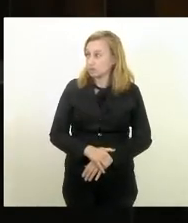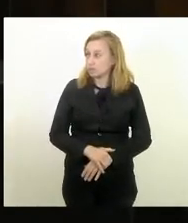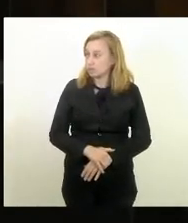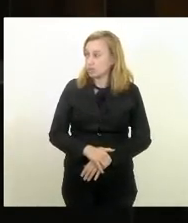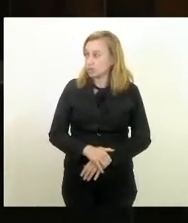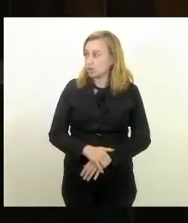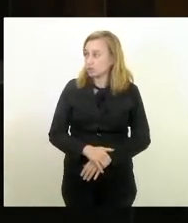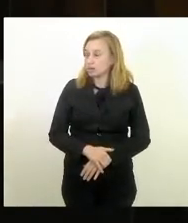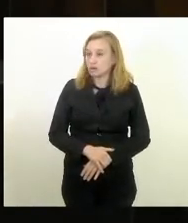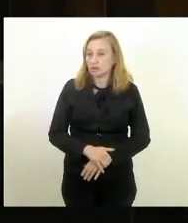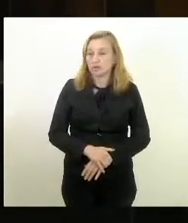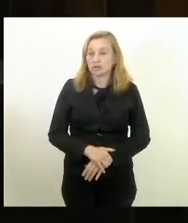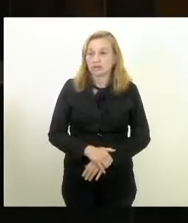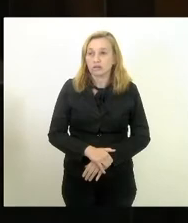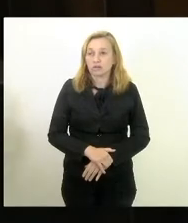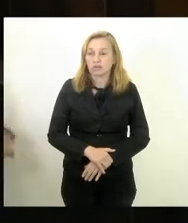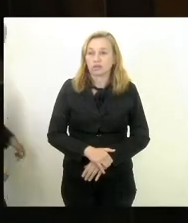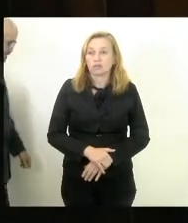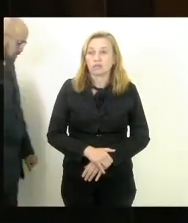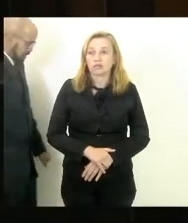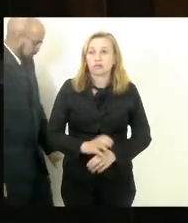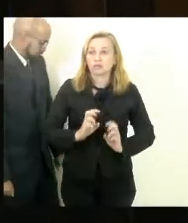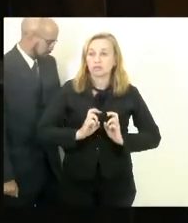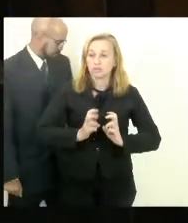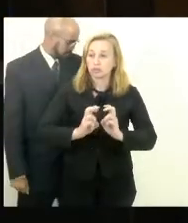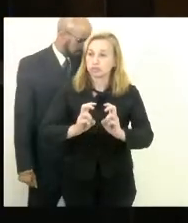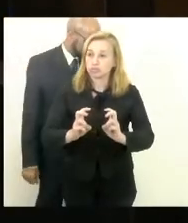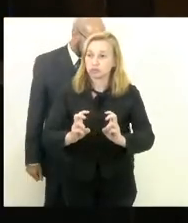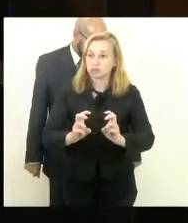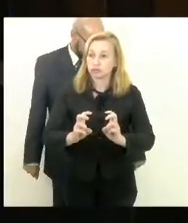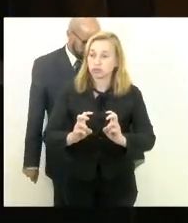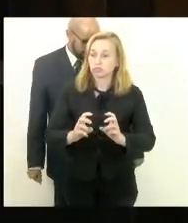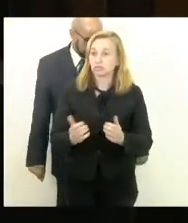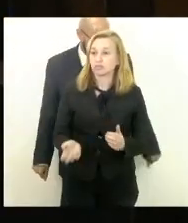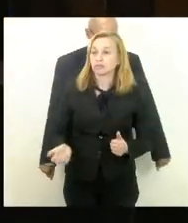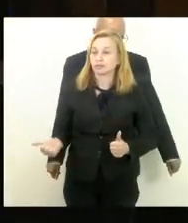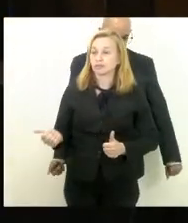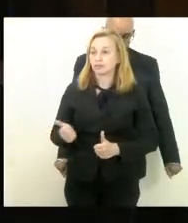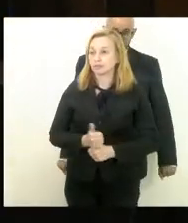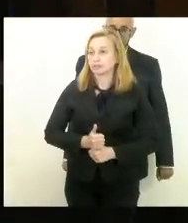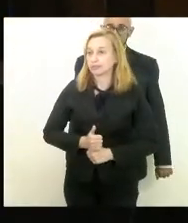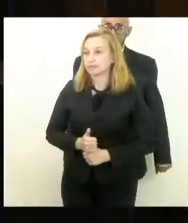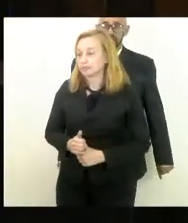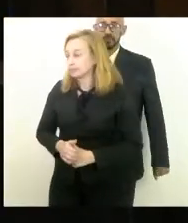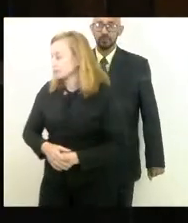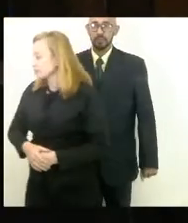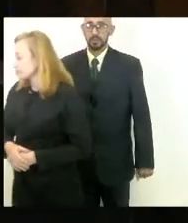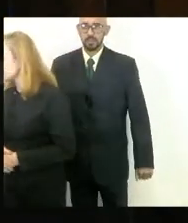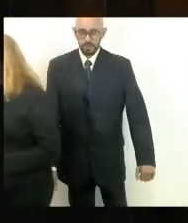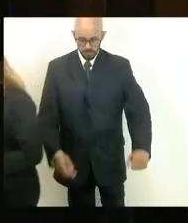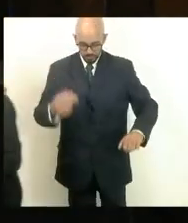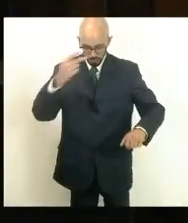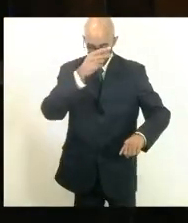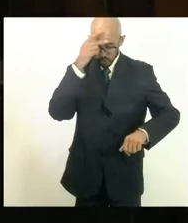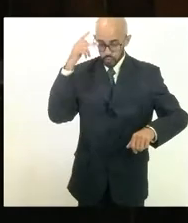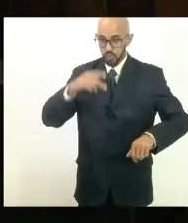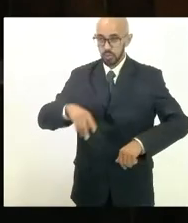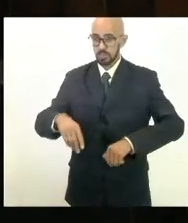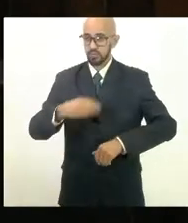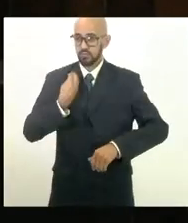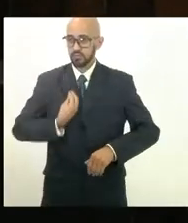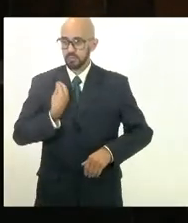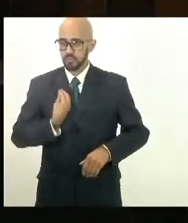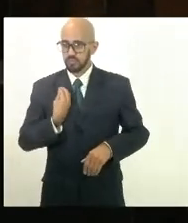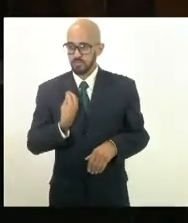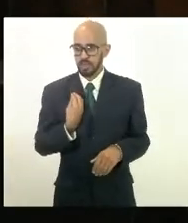pessoas vivendo no meio da linha do trem, pessoas vivendo no meio do esgoto e aqui já foi falado da